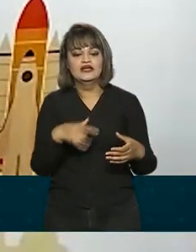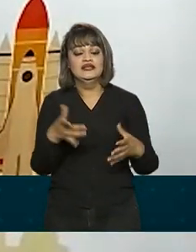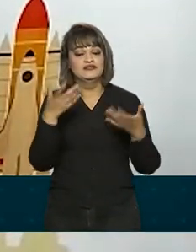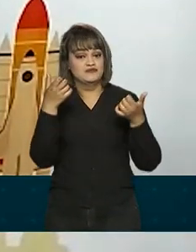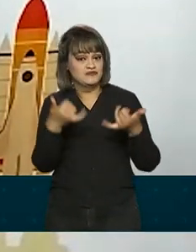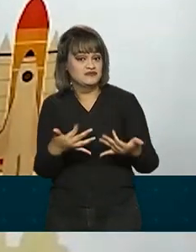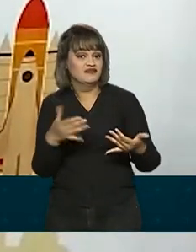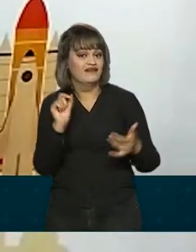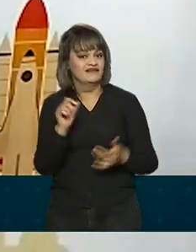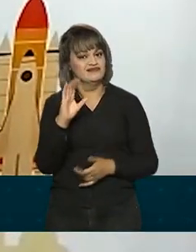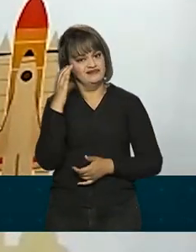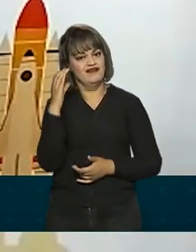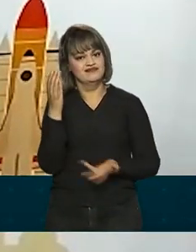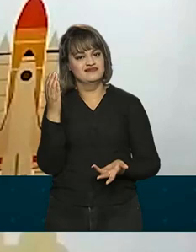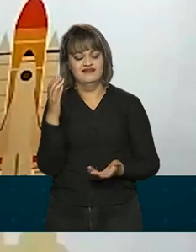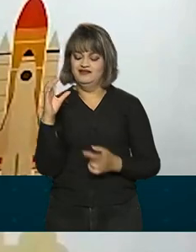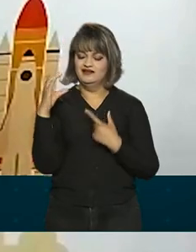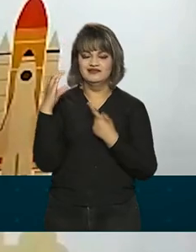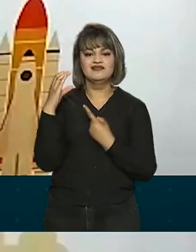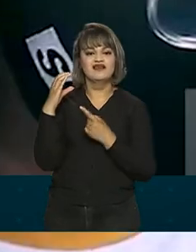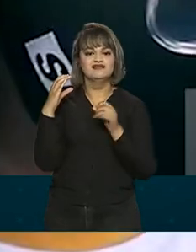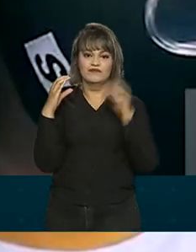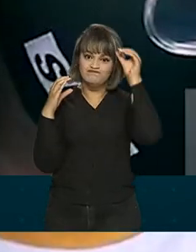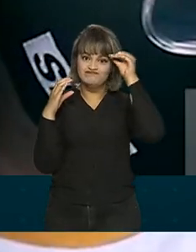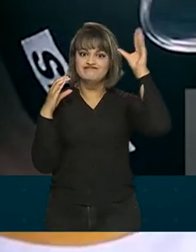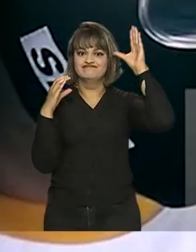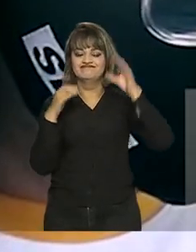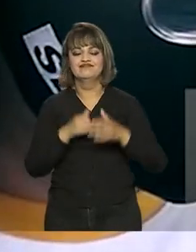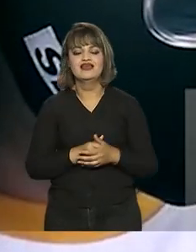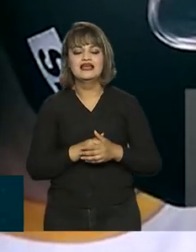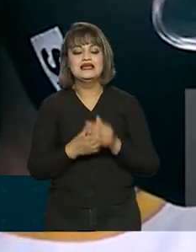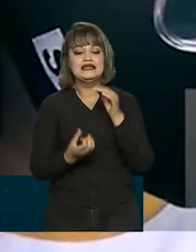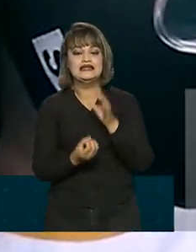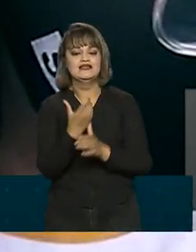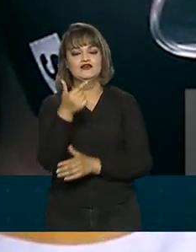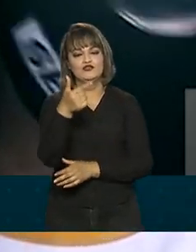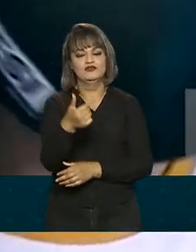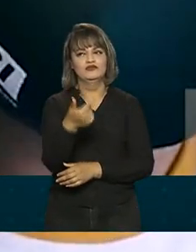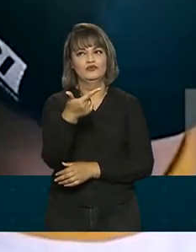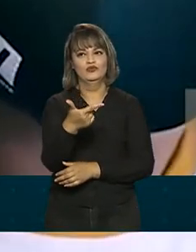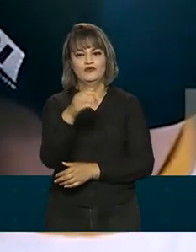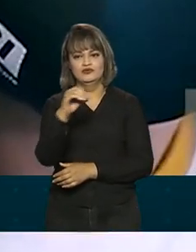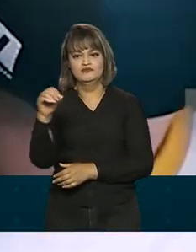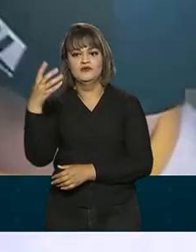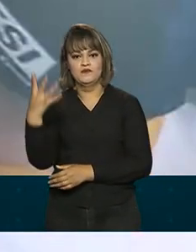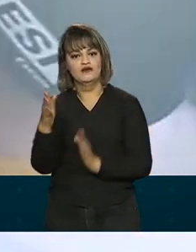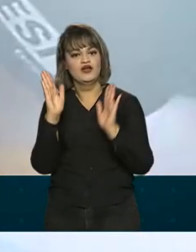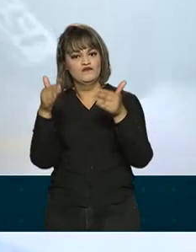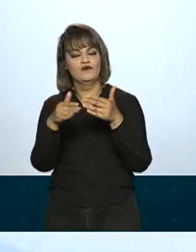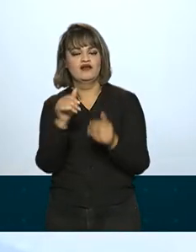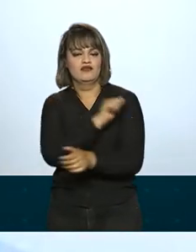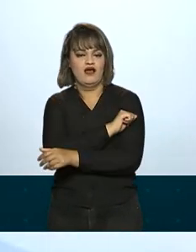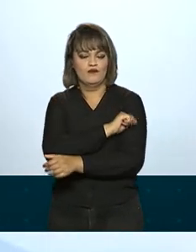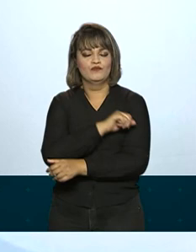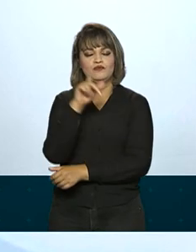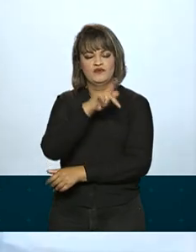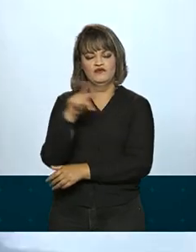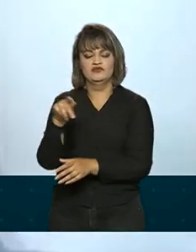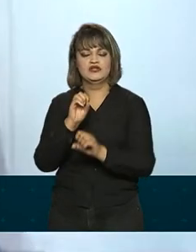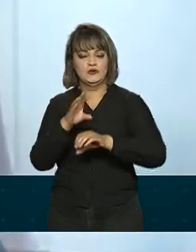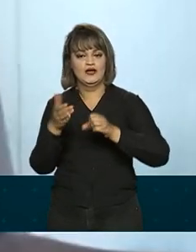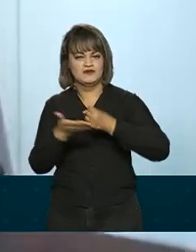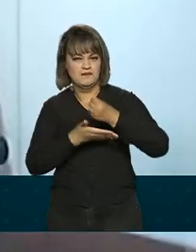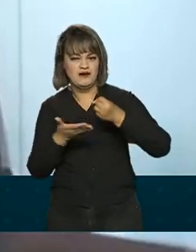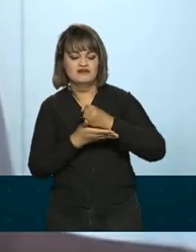falando de ciência. E ciência é conhecimento. Criada em 2004 e voltada para alunos e professores de educação básica,